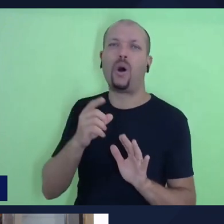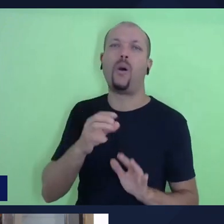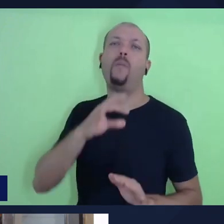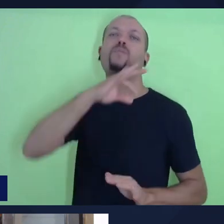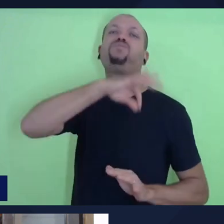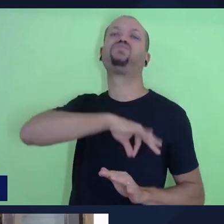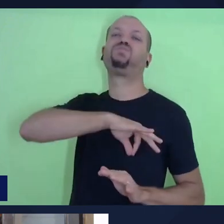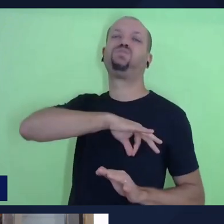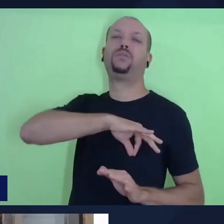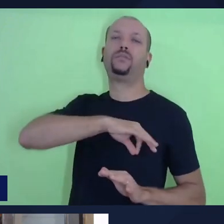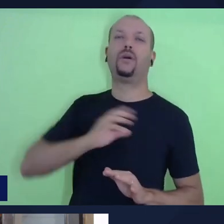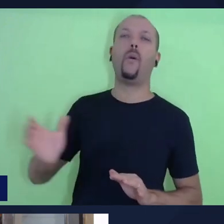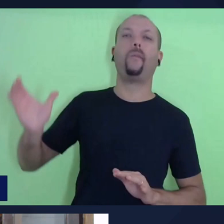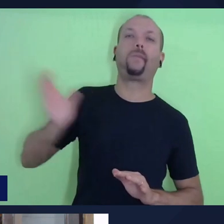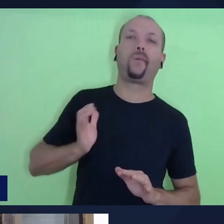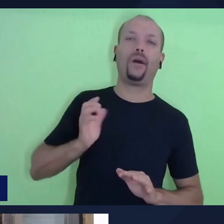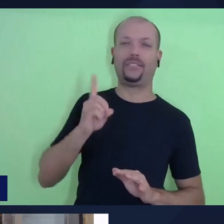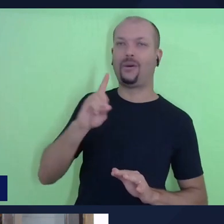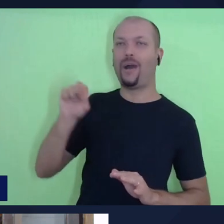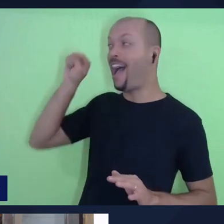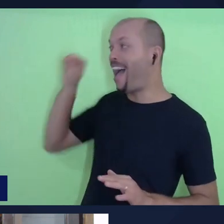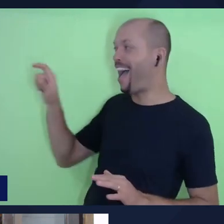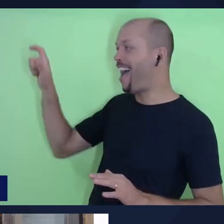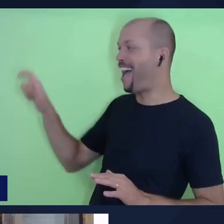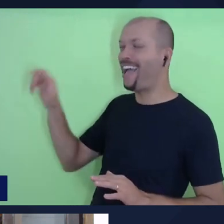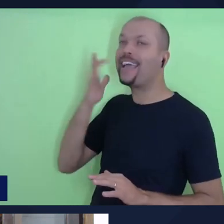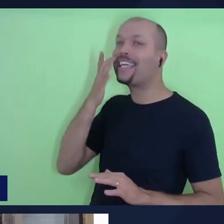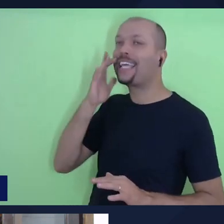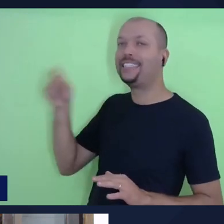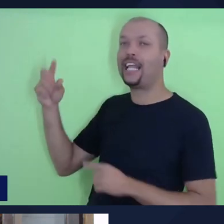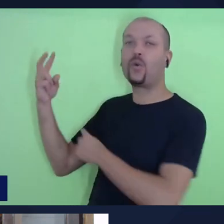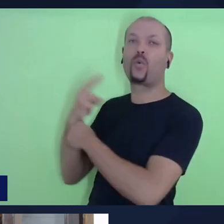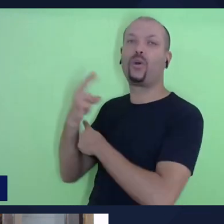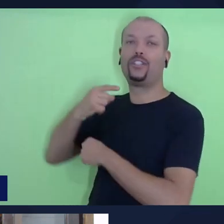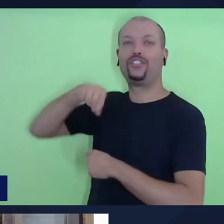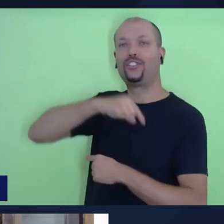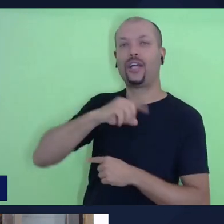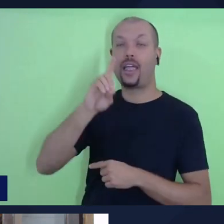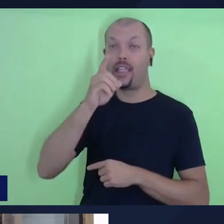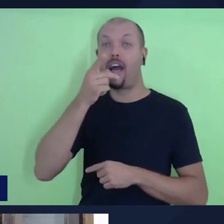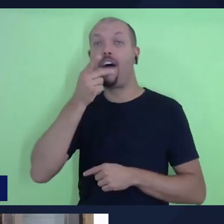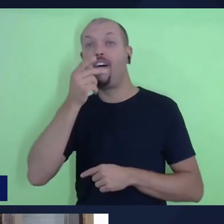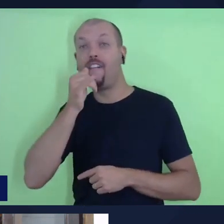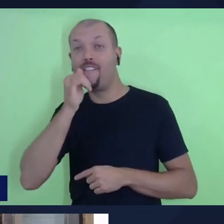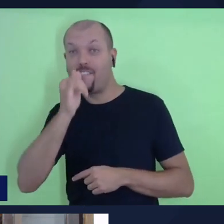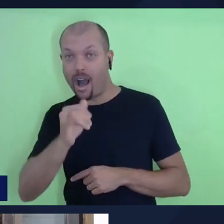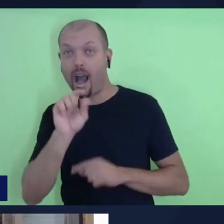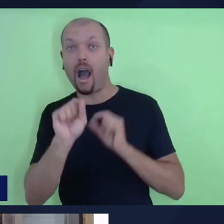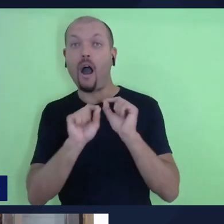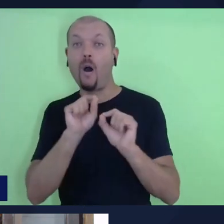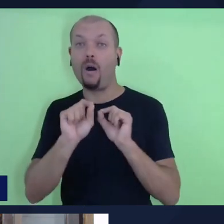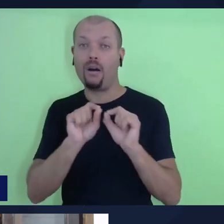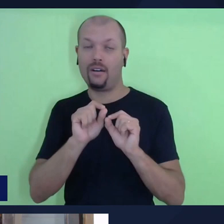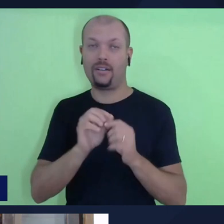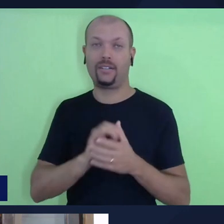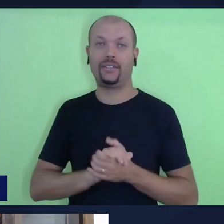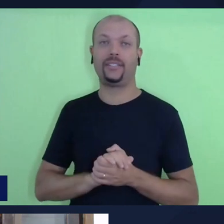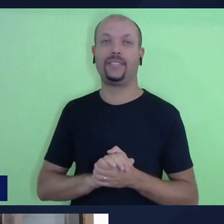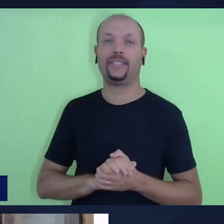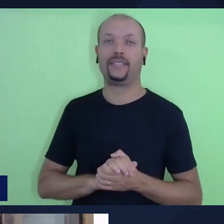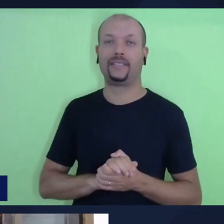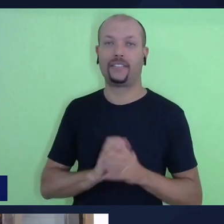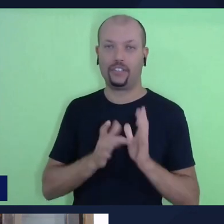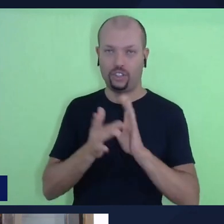o soberano que nós temos cuidando de nós. E Deus fala através das palavras de Jesus